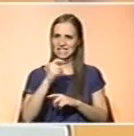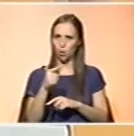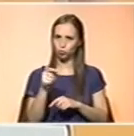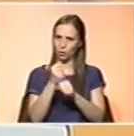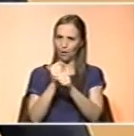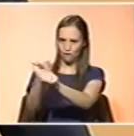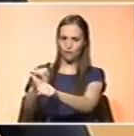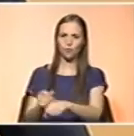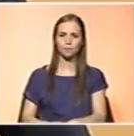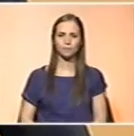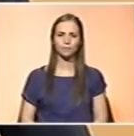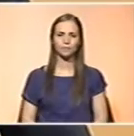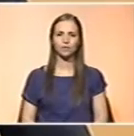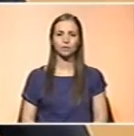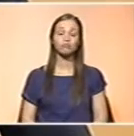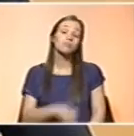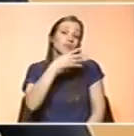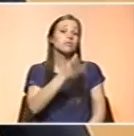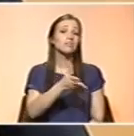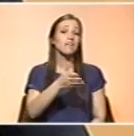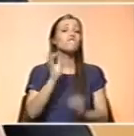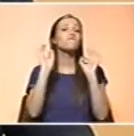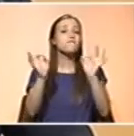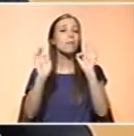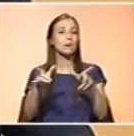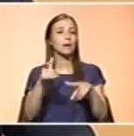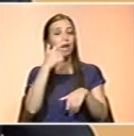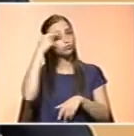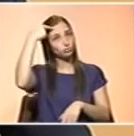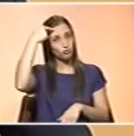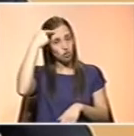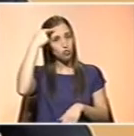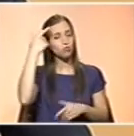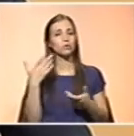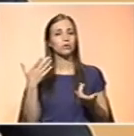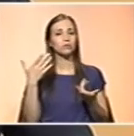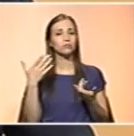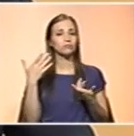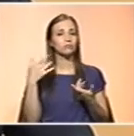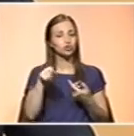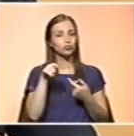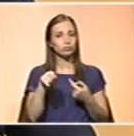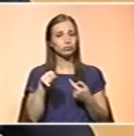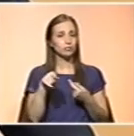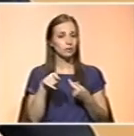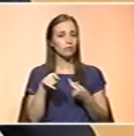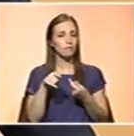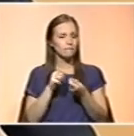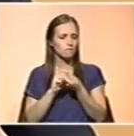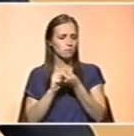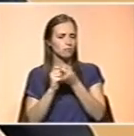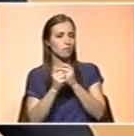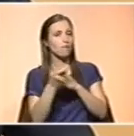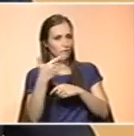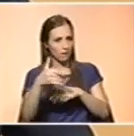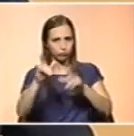Que se calhar que vale a pena as pessoas estarem cientes que isto é algo que vai ficar mais presente na nossa